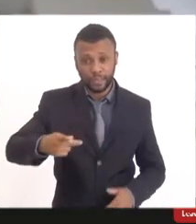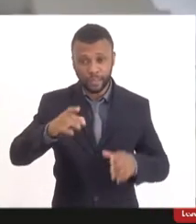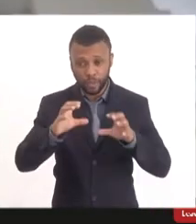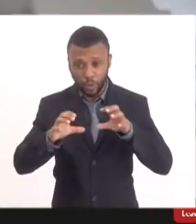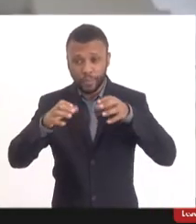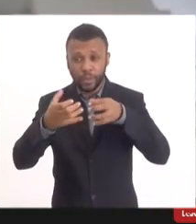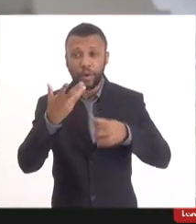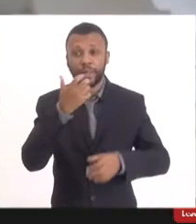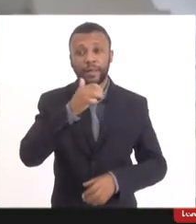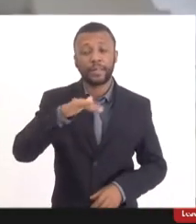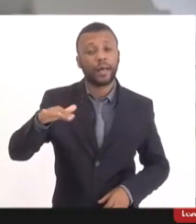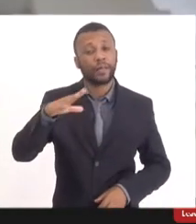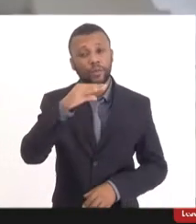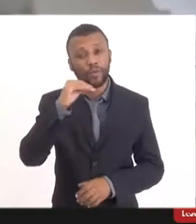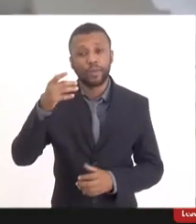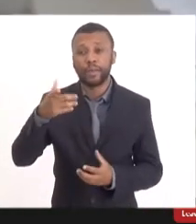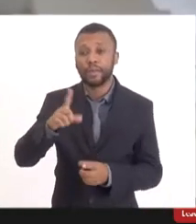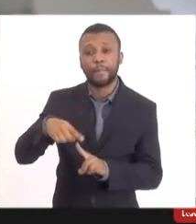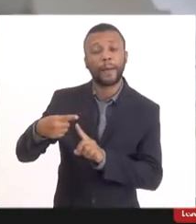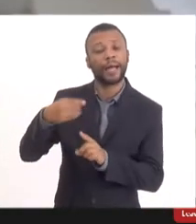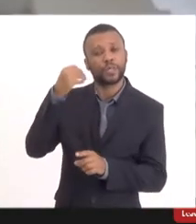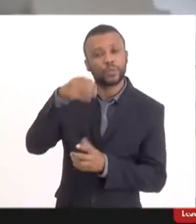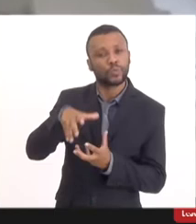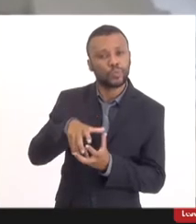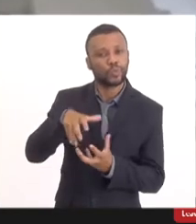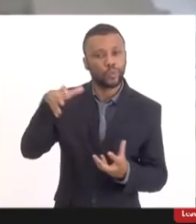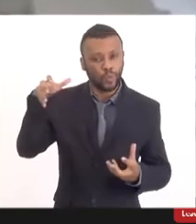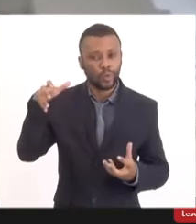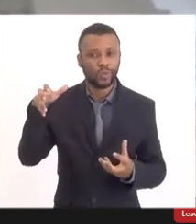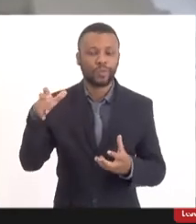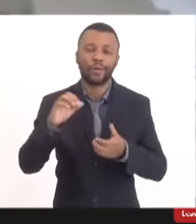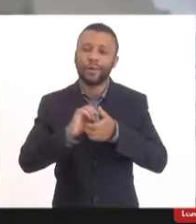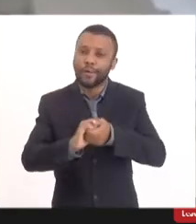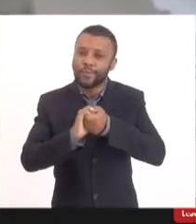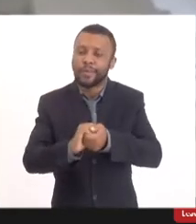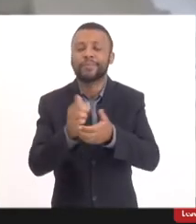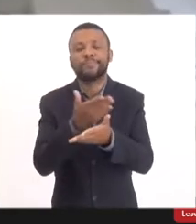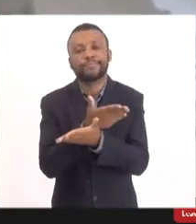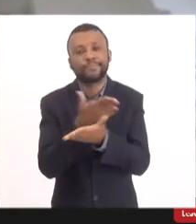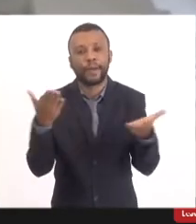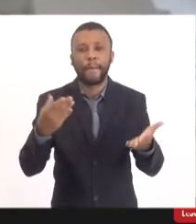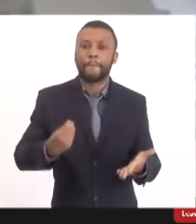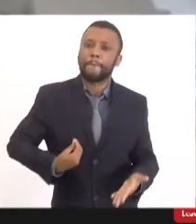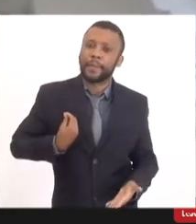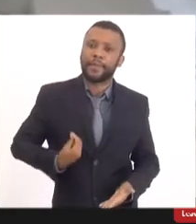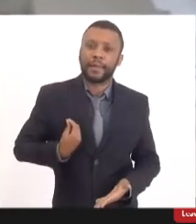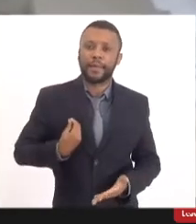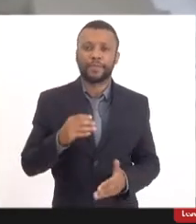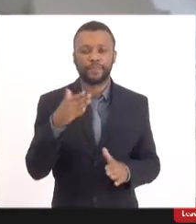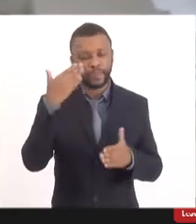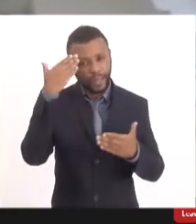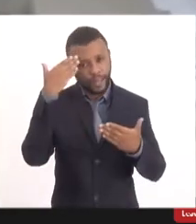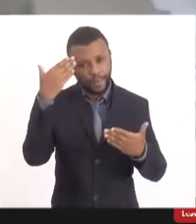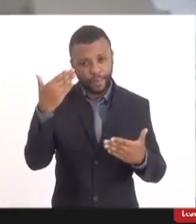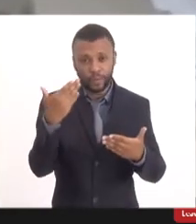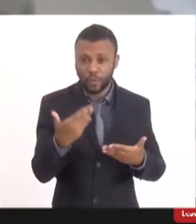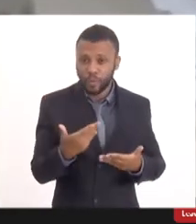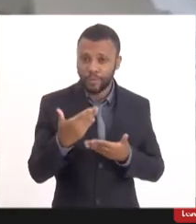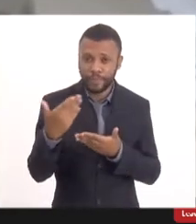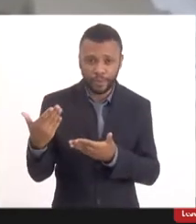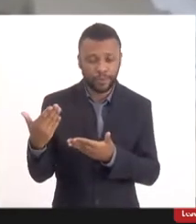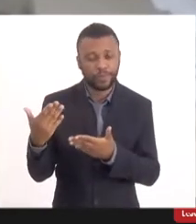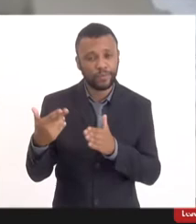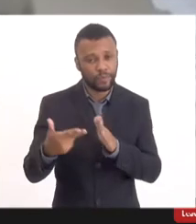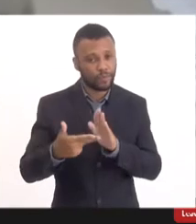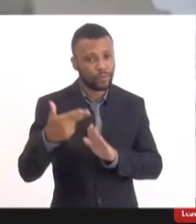Alerje, em seu nome cumprimento os demais presentes nesta audiência. Agradeço o convite em nome do doutor Tiago